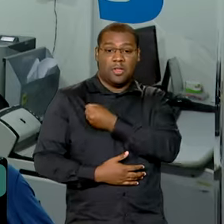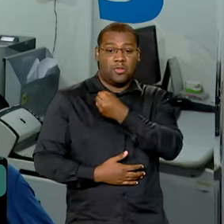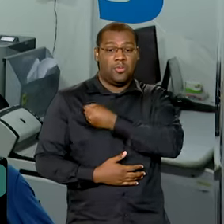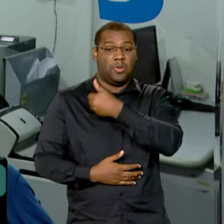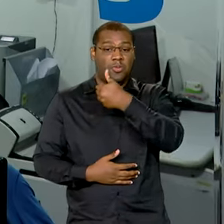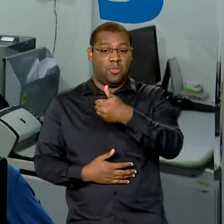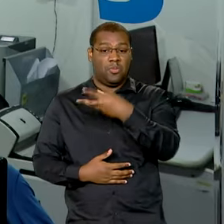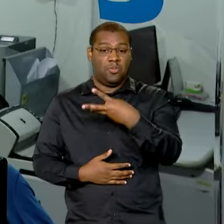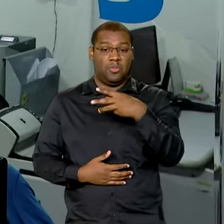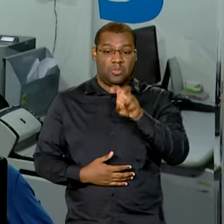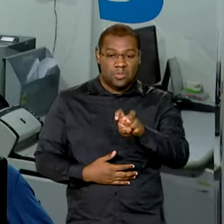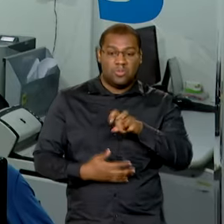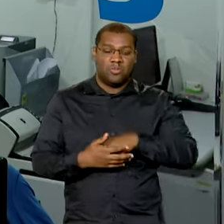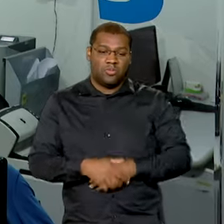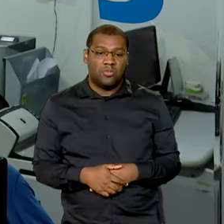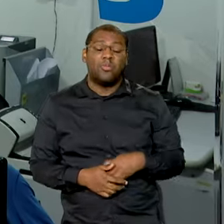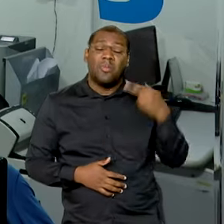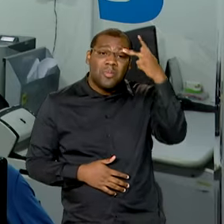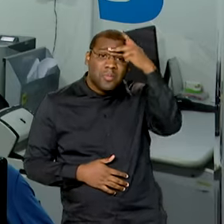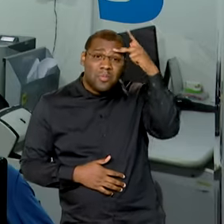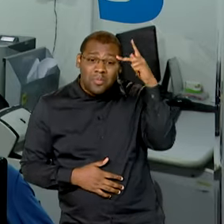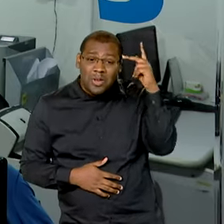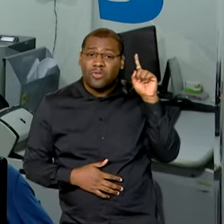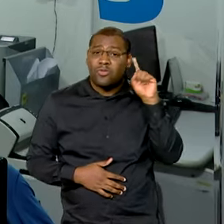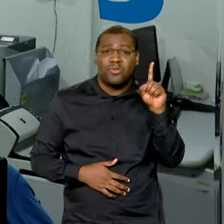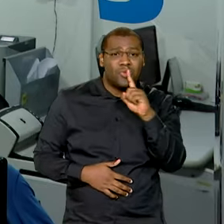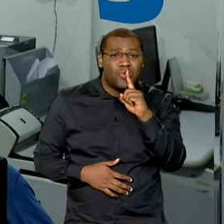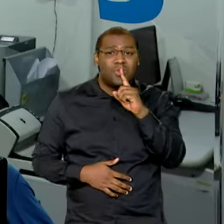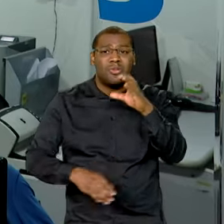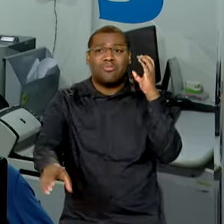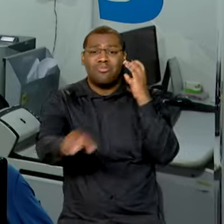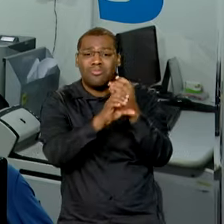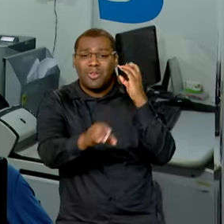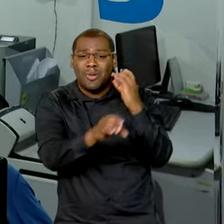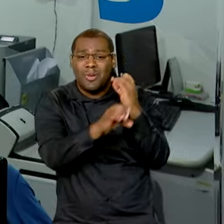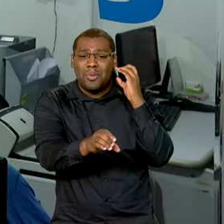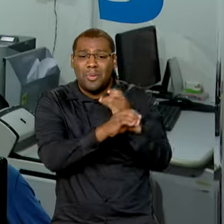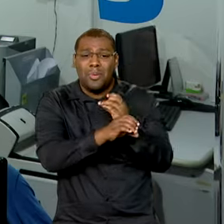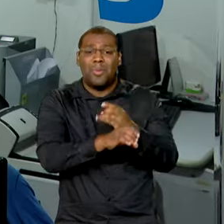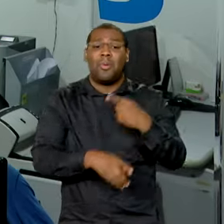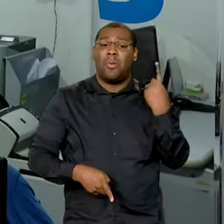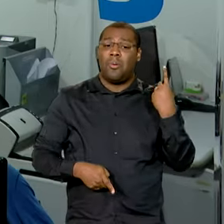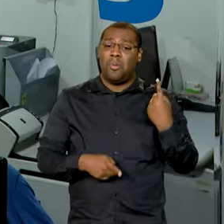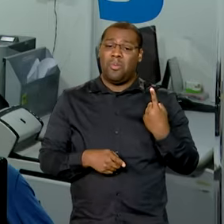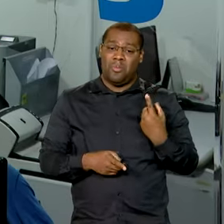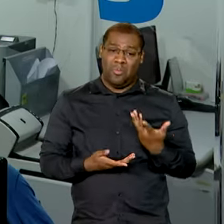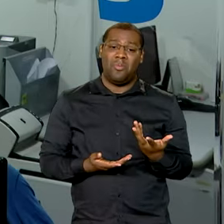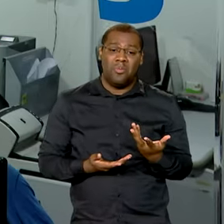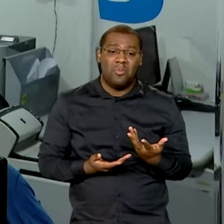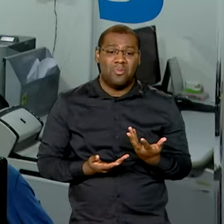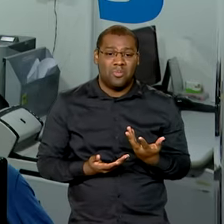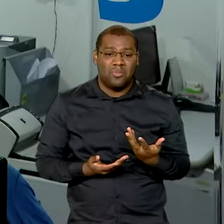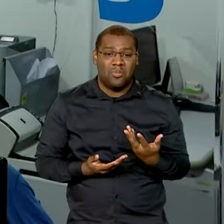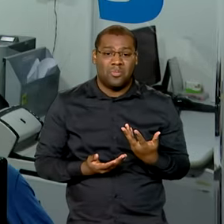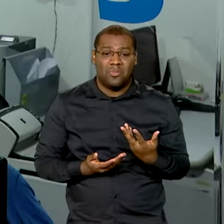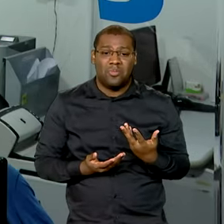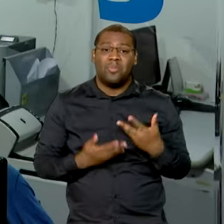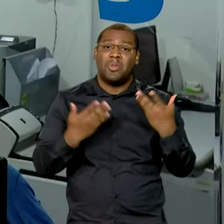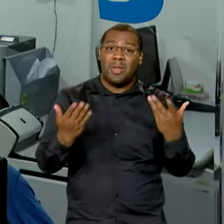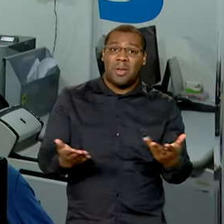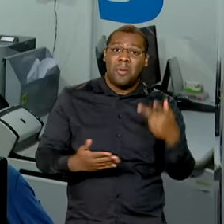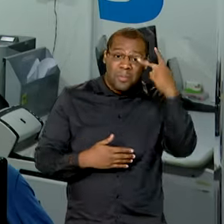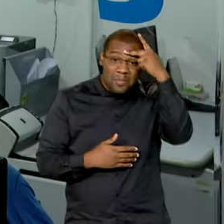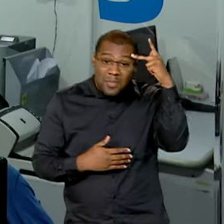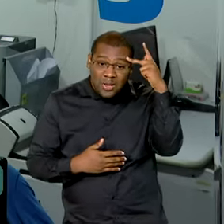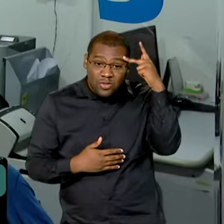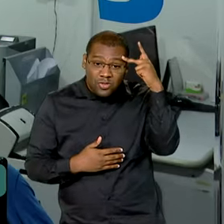que a pessoa surda tem muita dificuldade de ter acesso pela falta de comunicação, pessoas que possam dialogar com